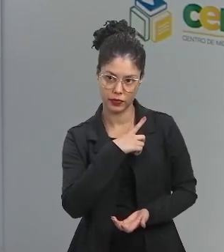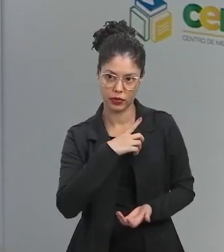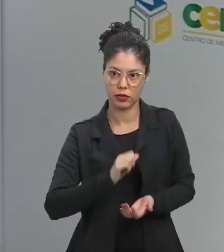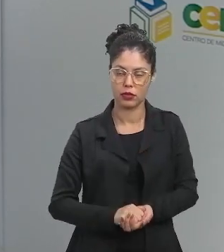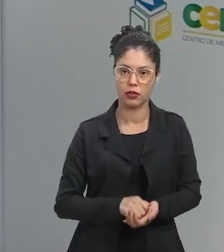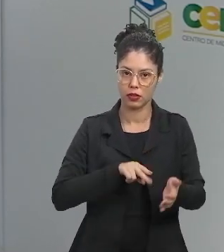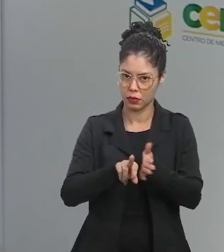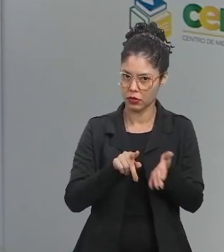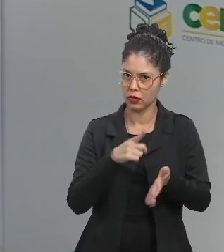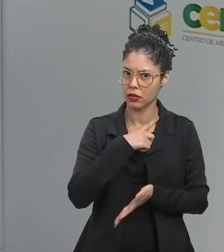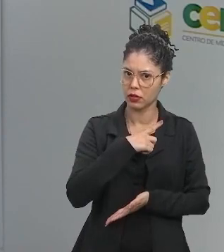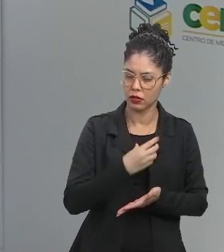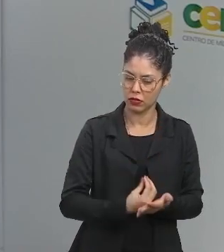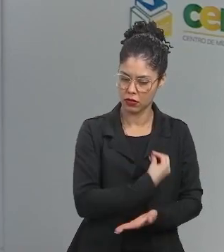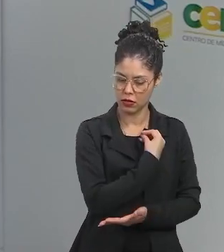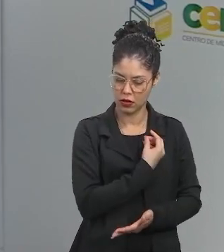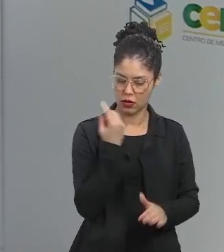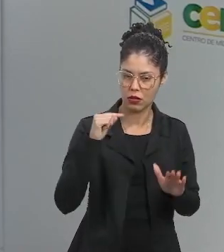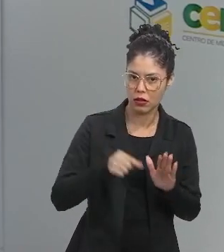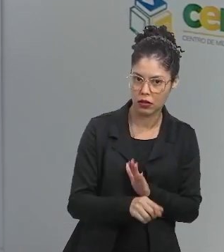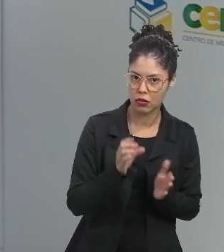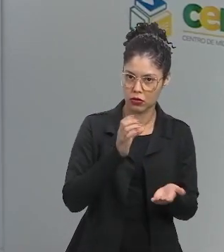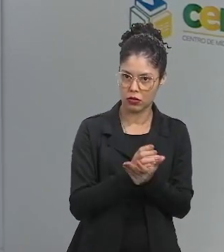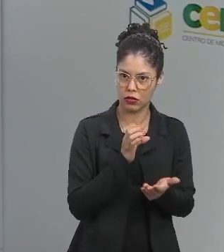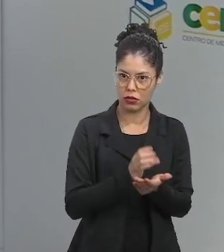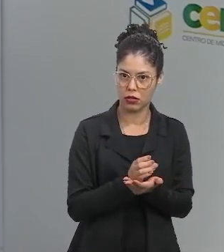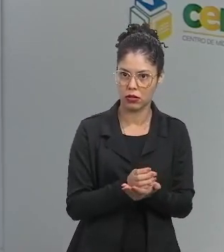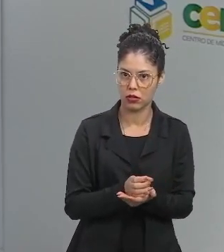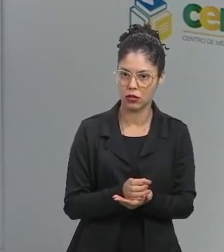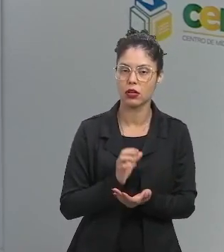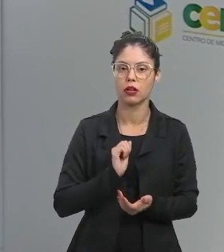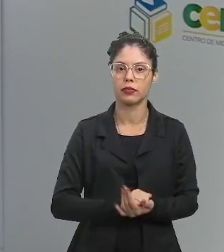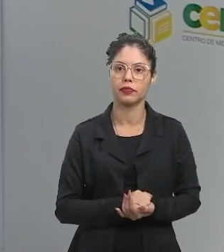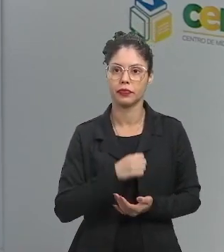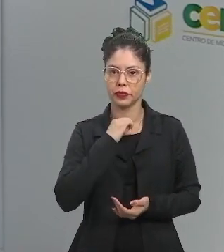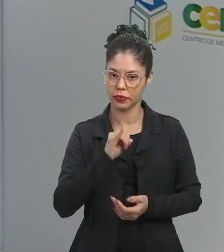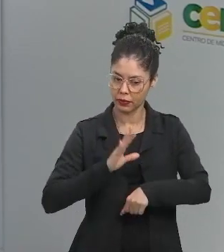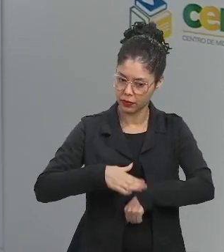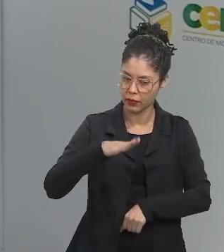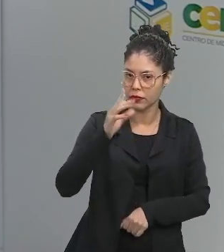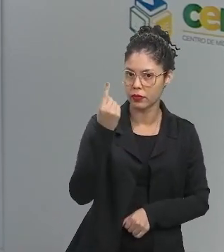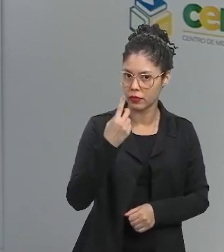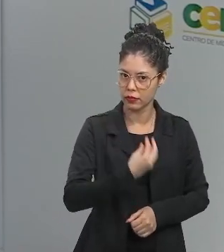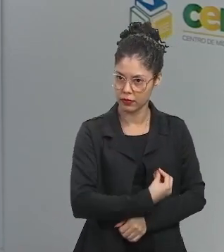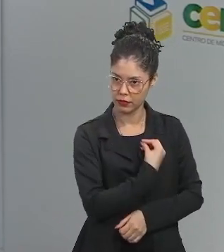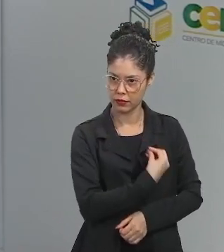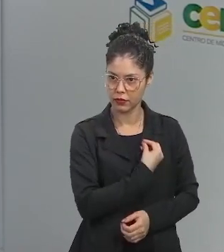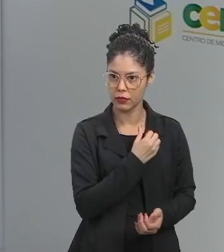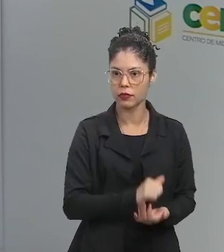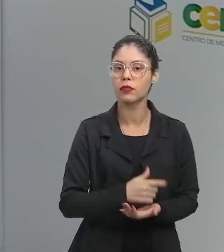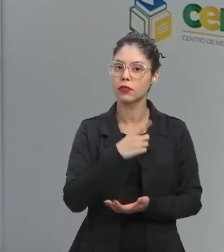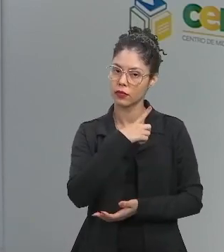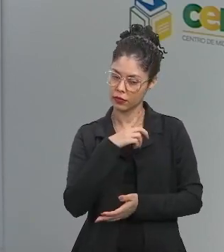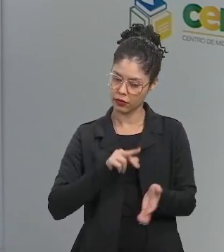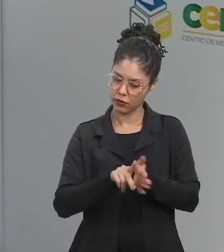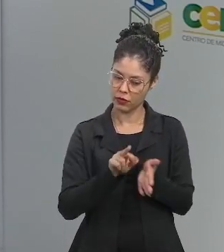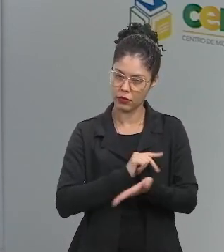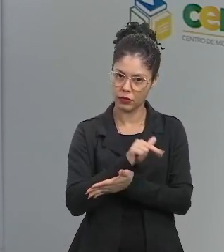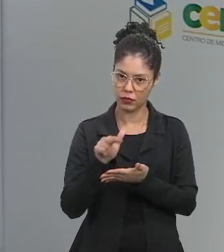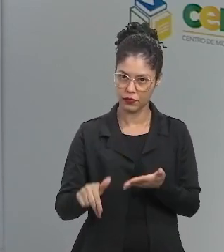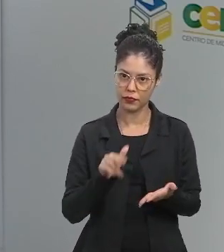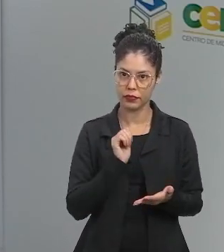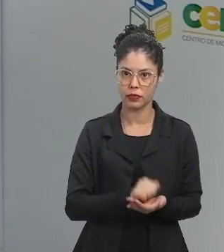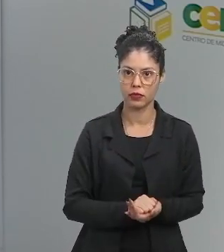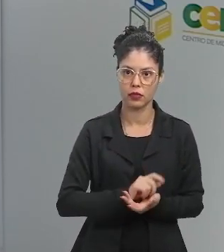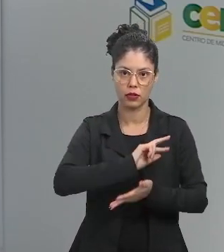ter biodiversidade. Se tiver vida lá dentro, ele é um ecossistema. Se tem mais de uma vida, há biodiversidade. Se só tem uma,